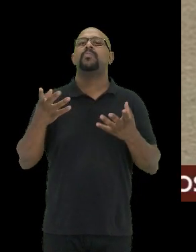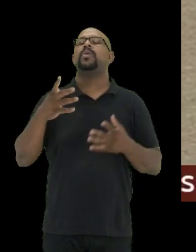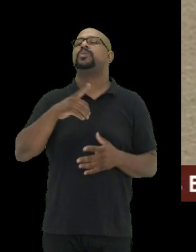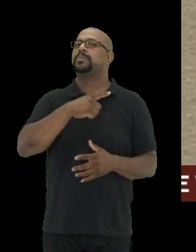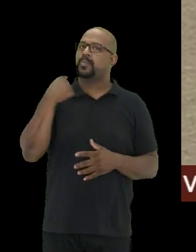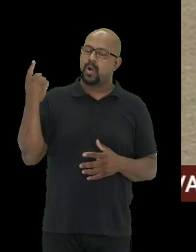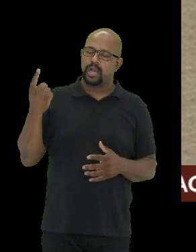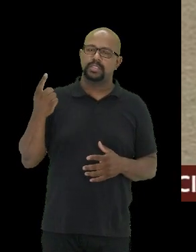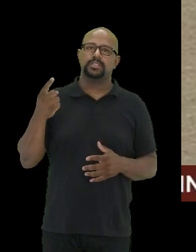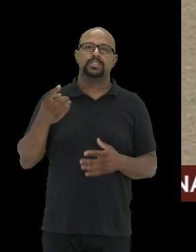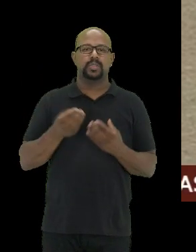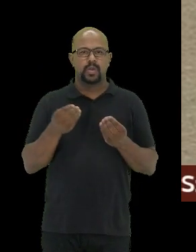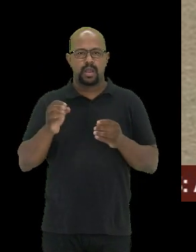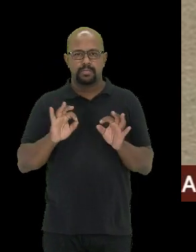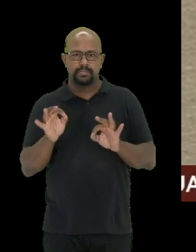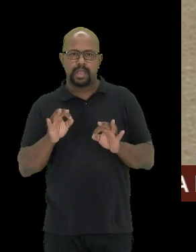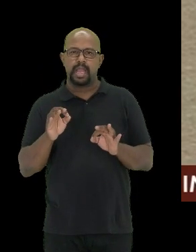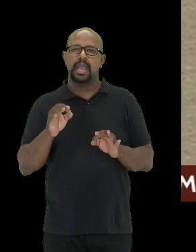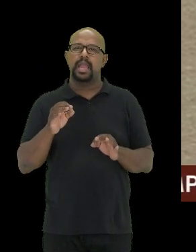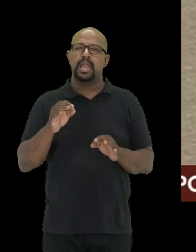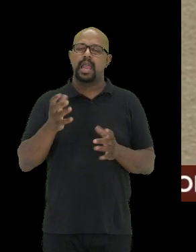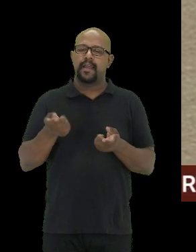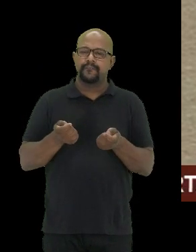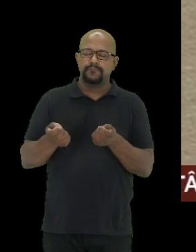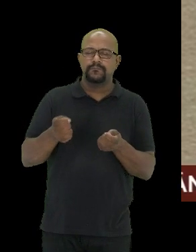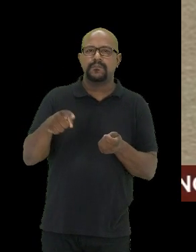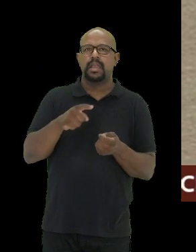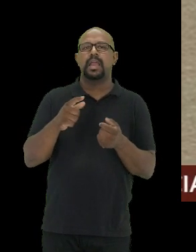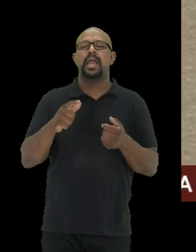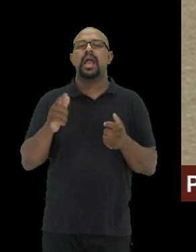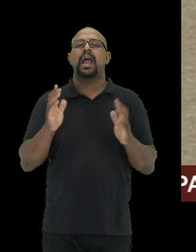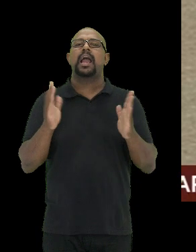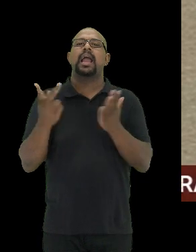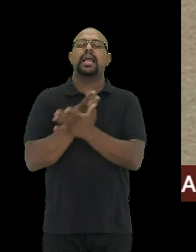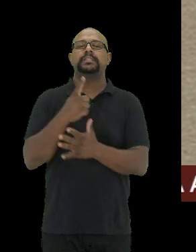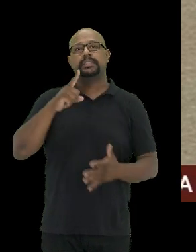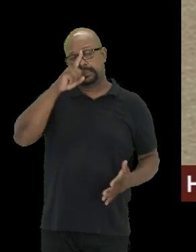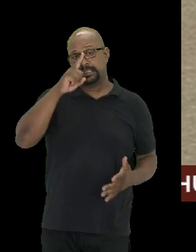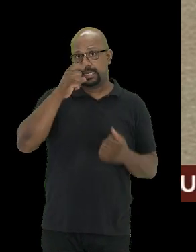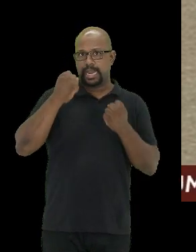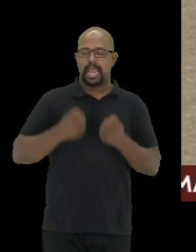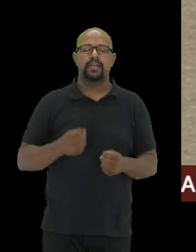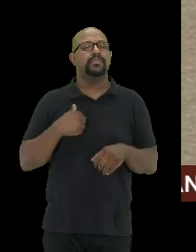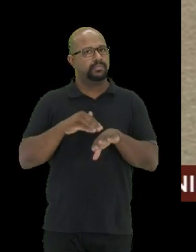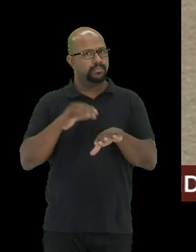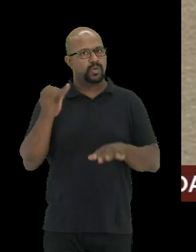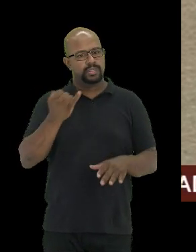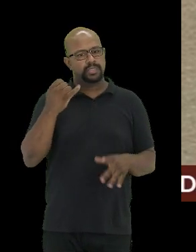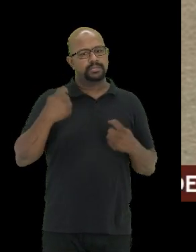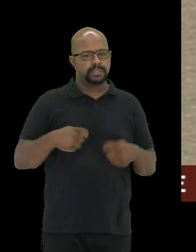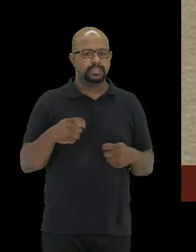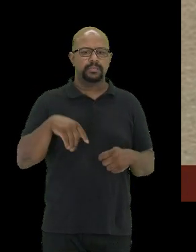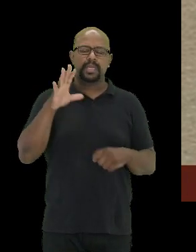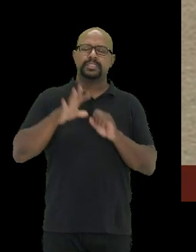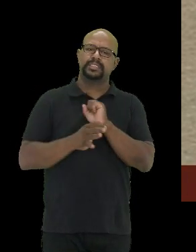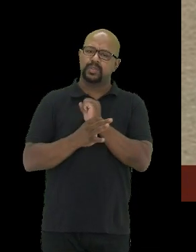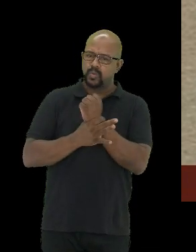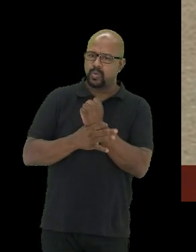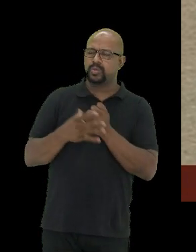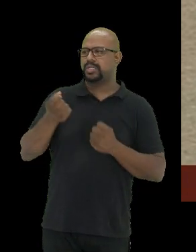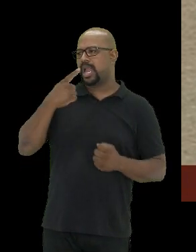no manejo de casos mais graves. Parte importante dos objetivos é segurar que haja antivenenos seguros e